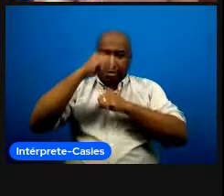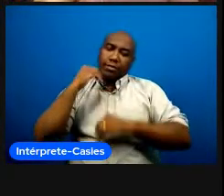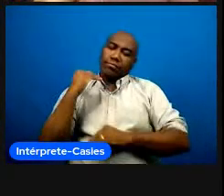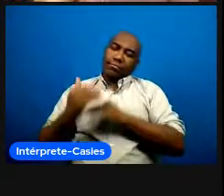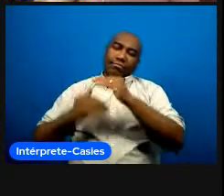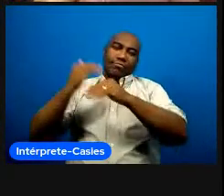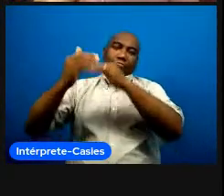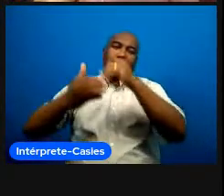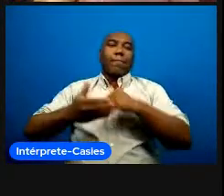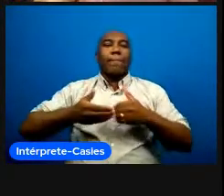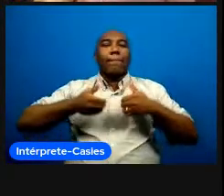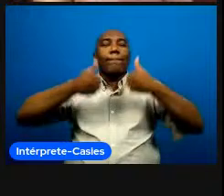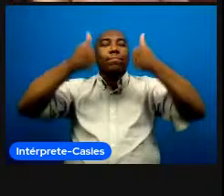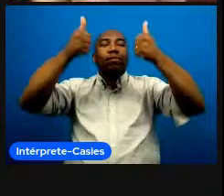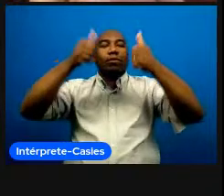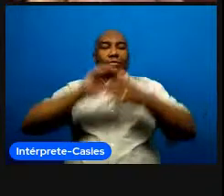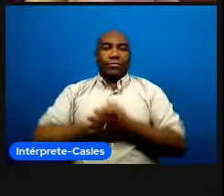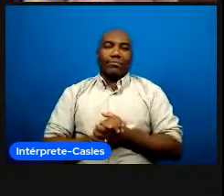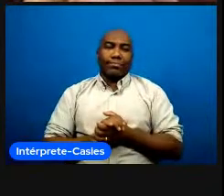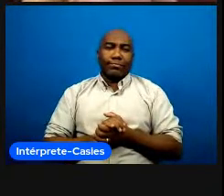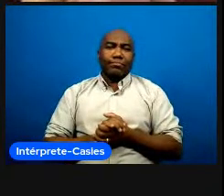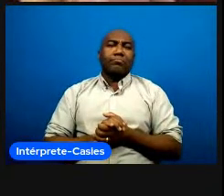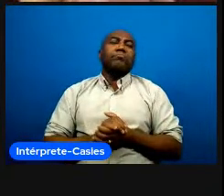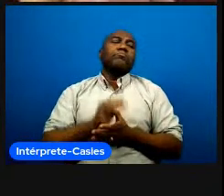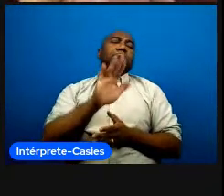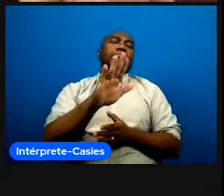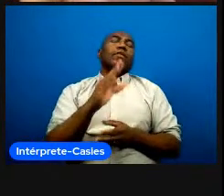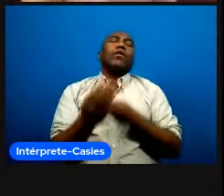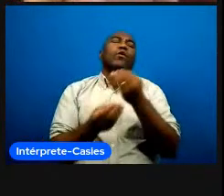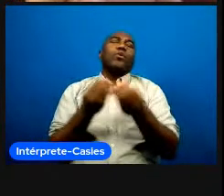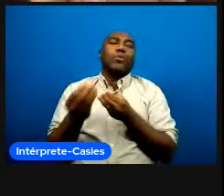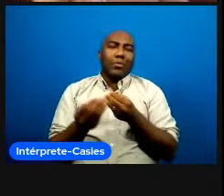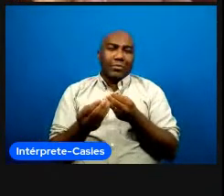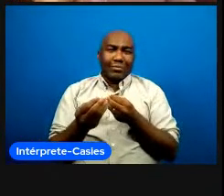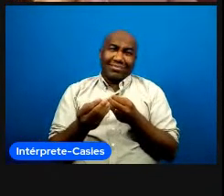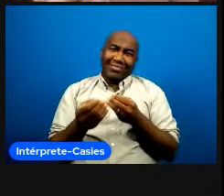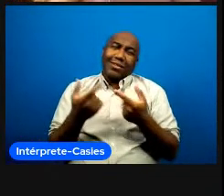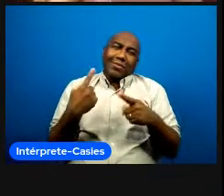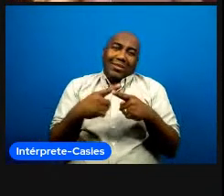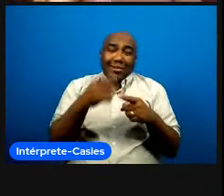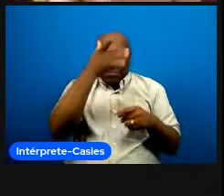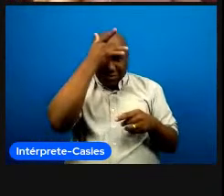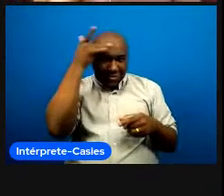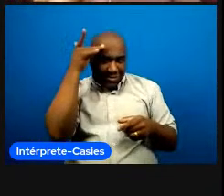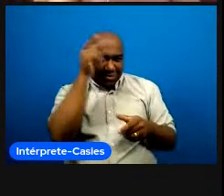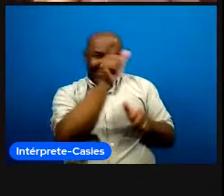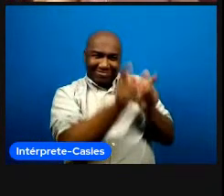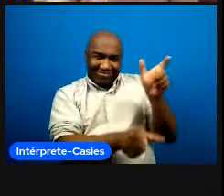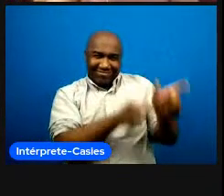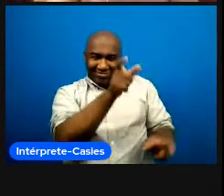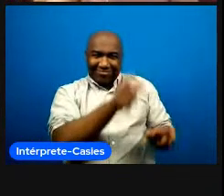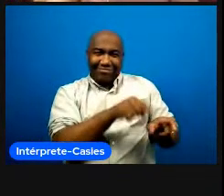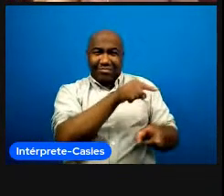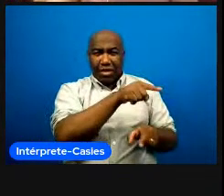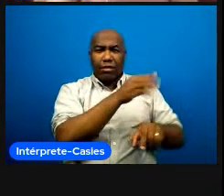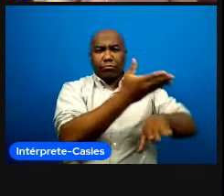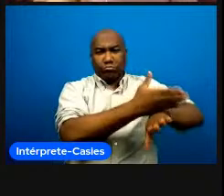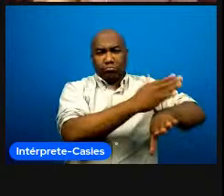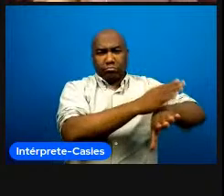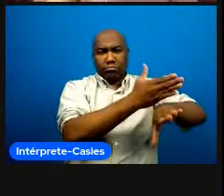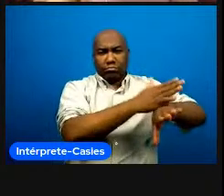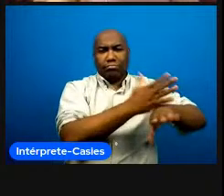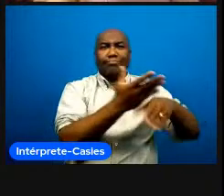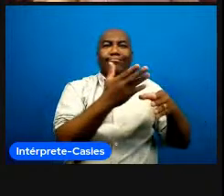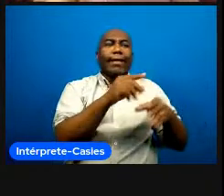a gente foi ver como é que treinadores é muito complexo isso tudo e afinal de contas o que onde como treinadores